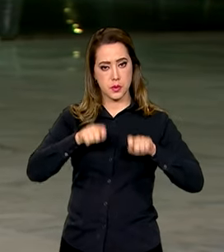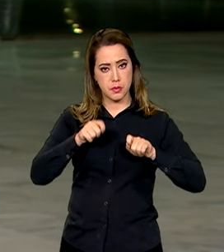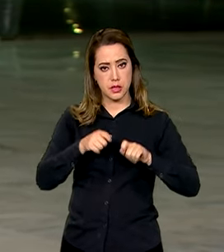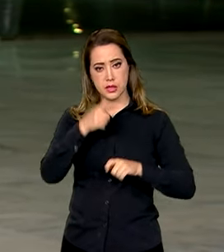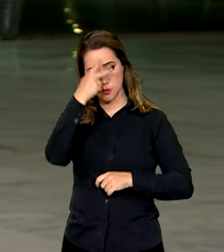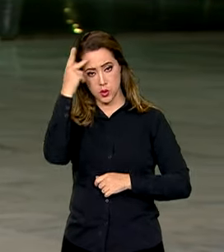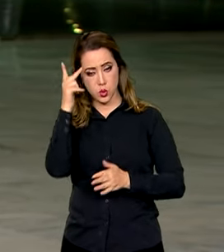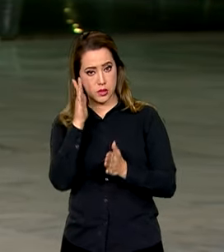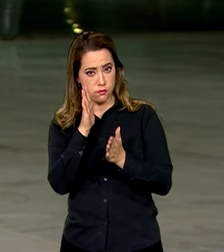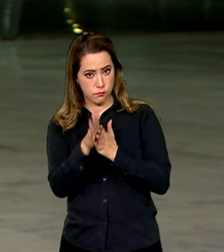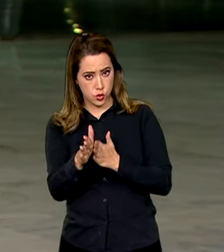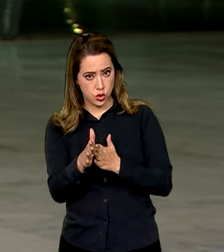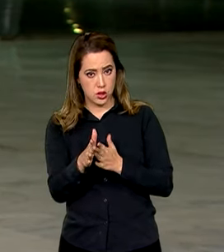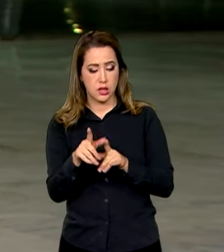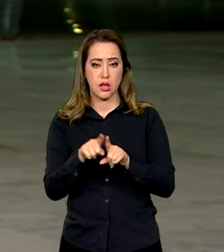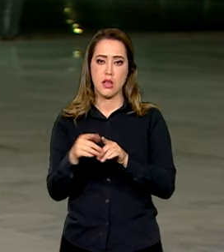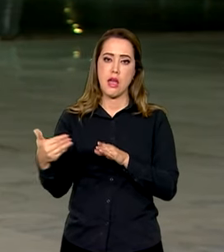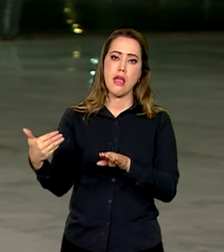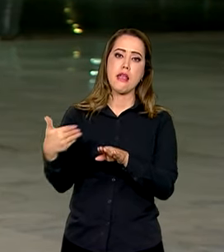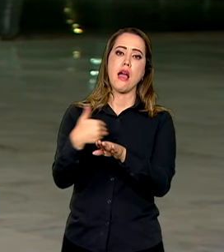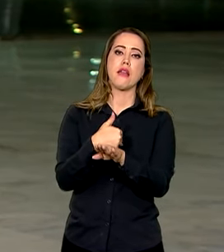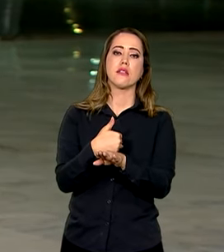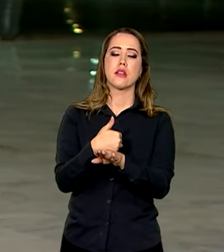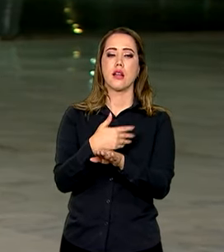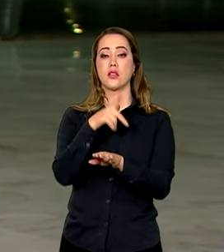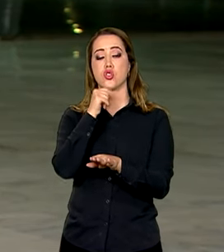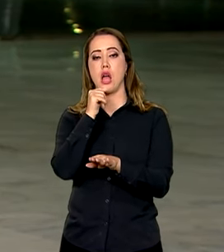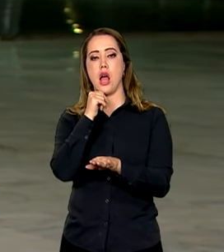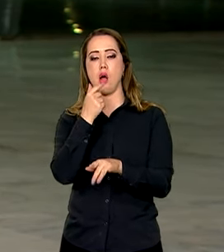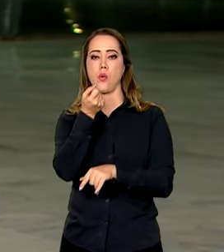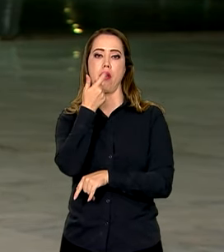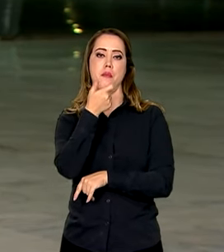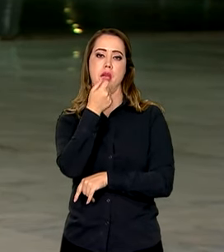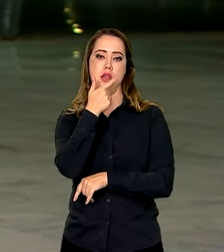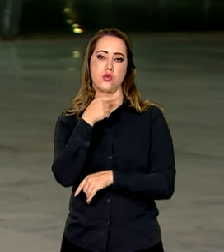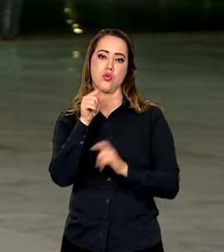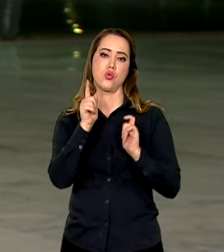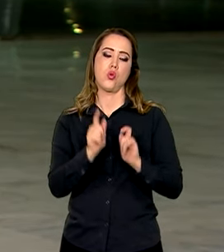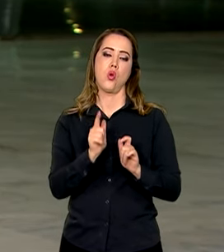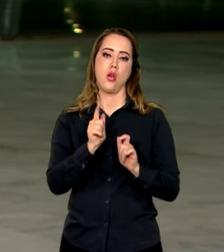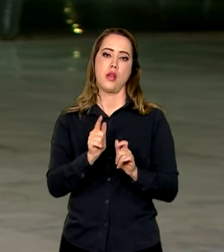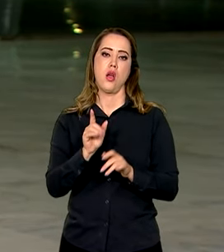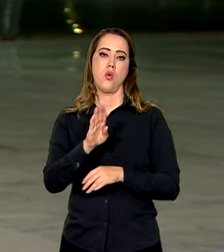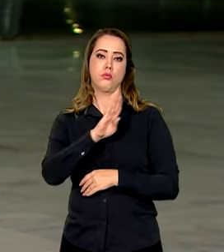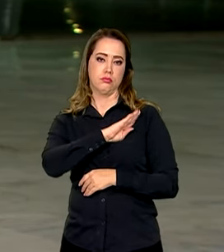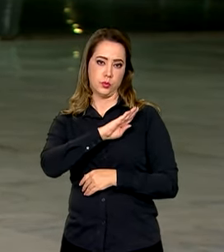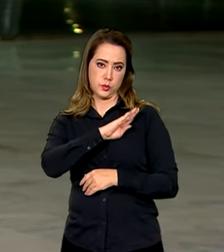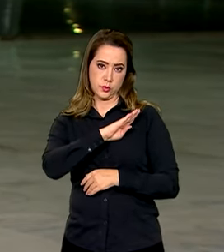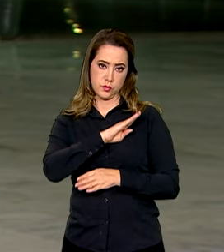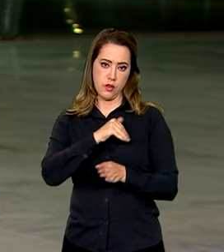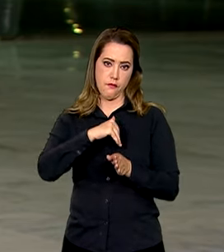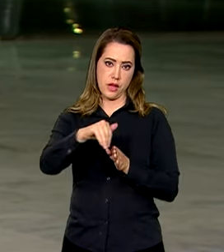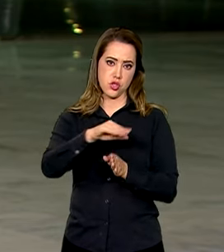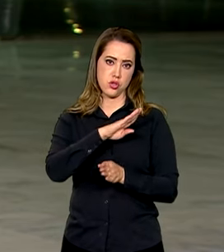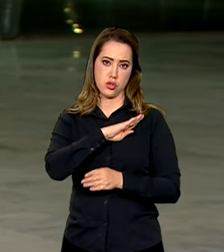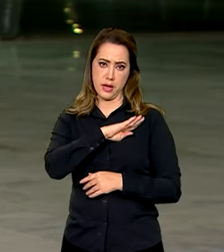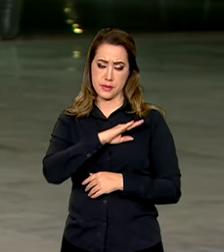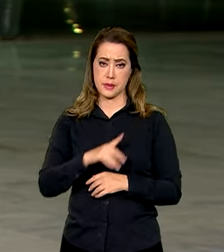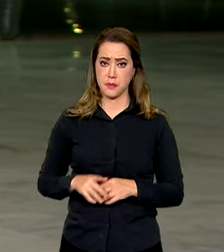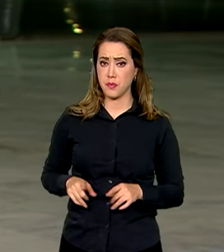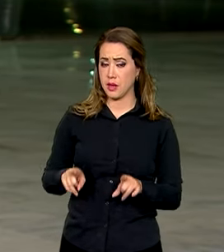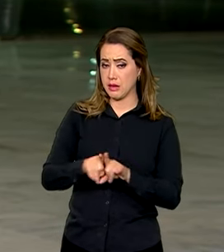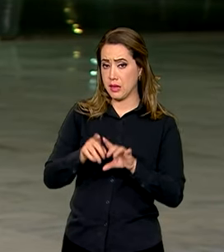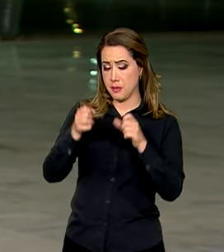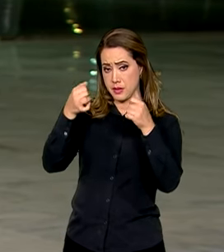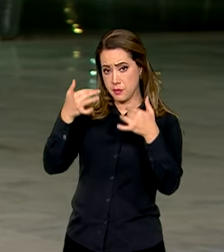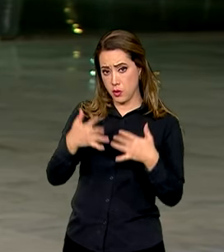entrada de medicamentos, água e alimentos na faixa de Gaza. O presidente brasileiro também falou sobre a libertação de